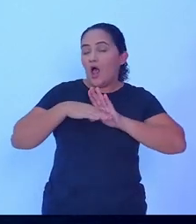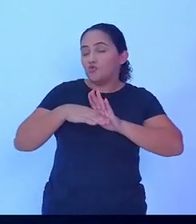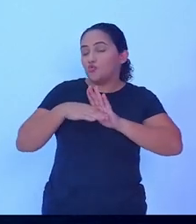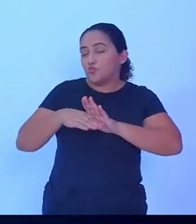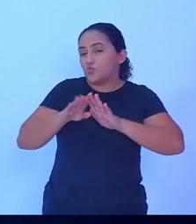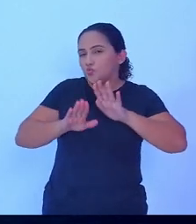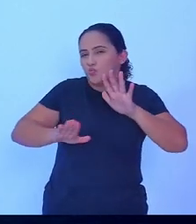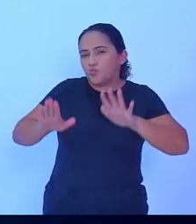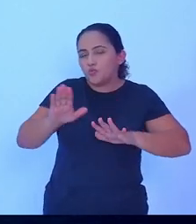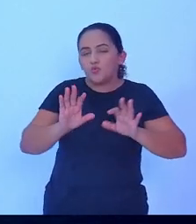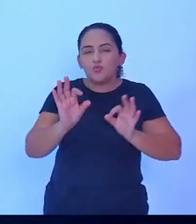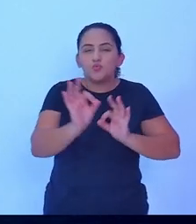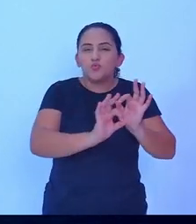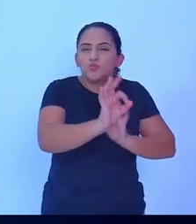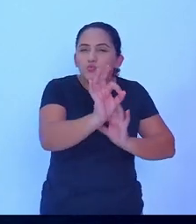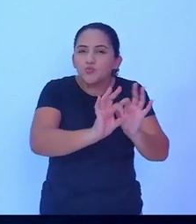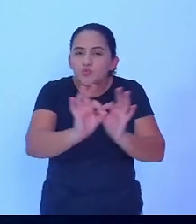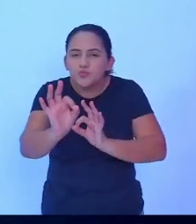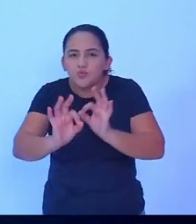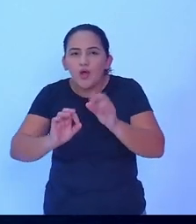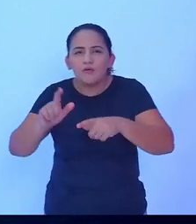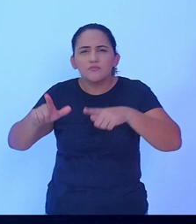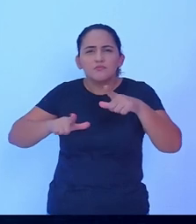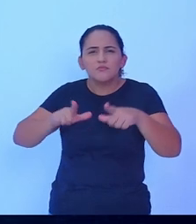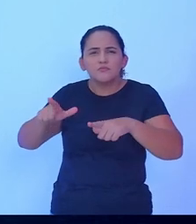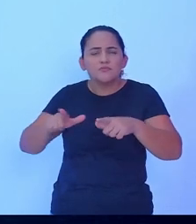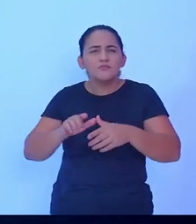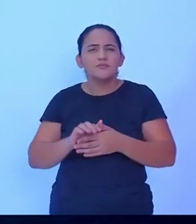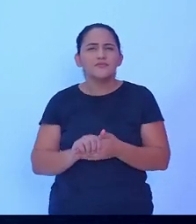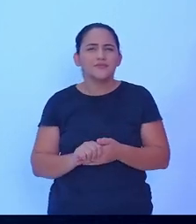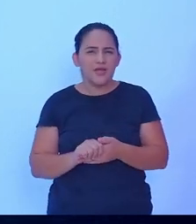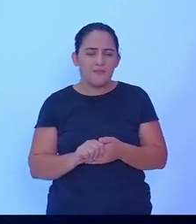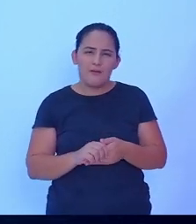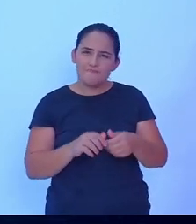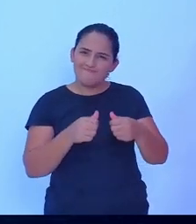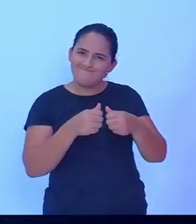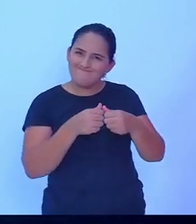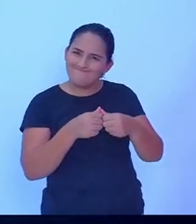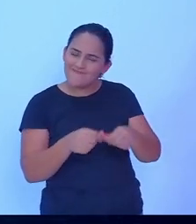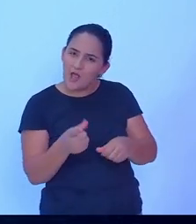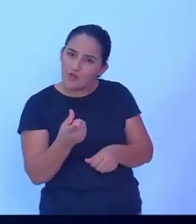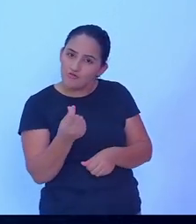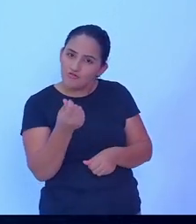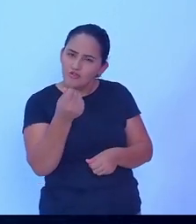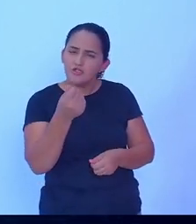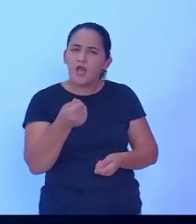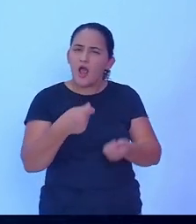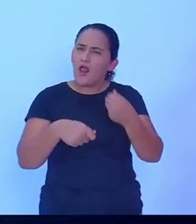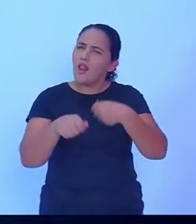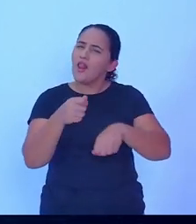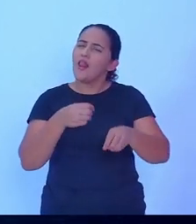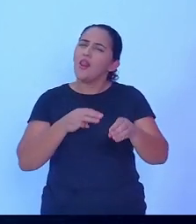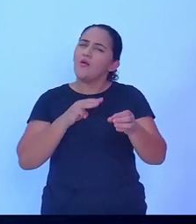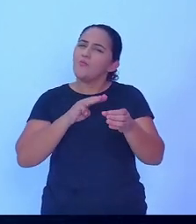coordenar o nosso trabalho para garantir nossa permanência para gerar renda, emprego e receita para o município.